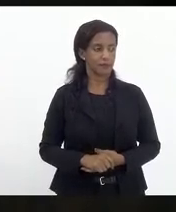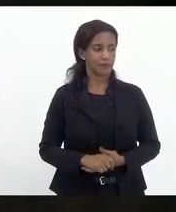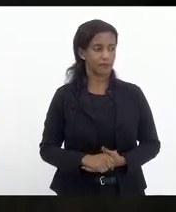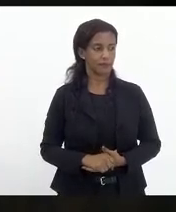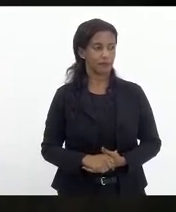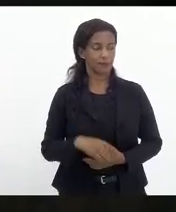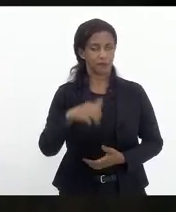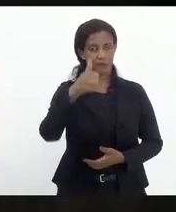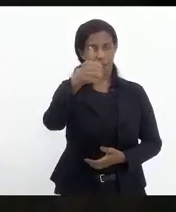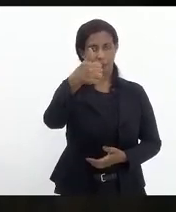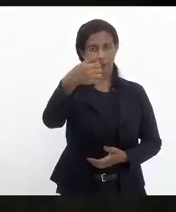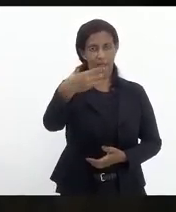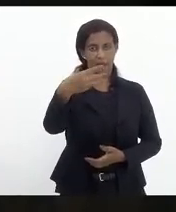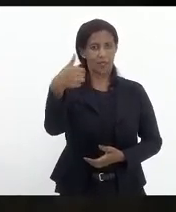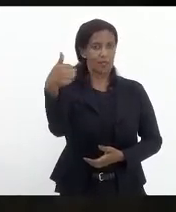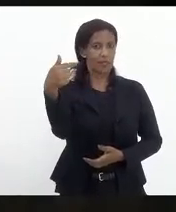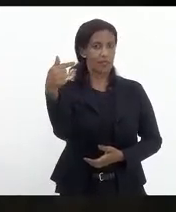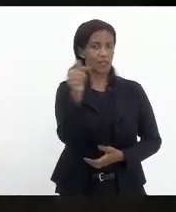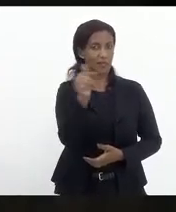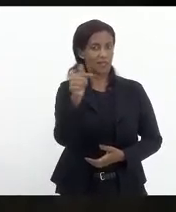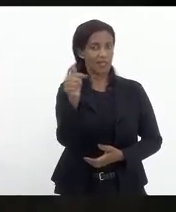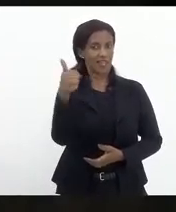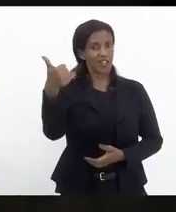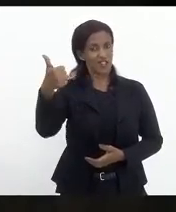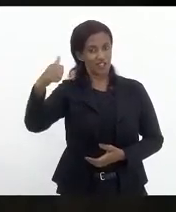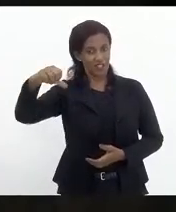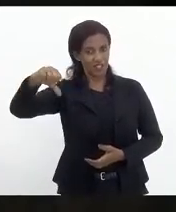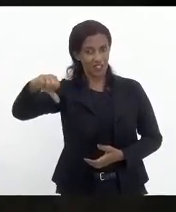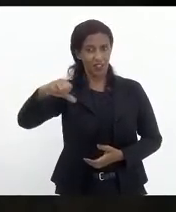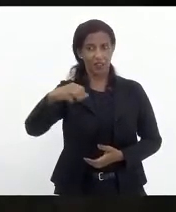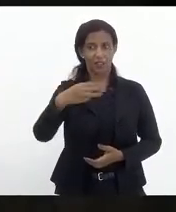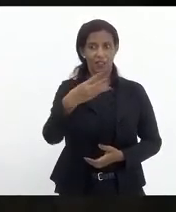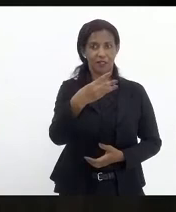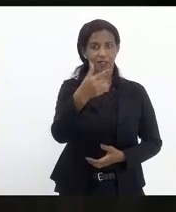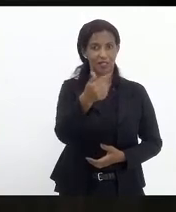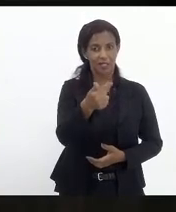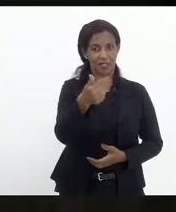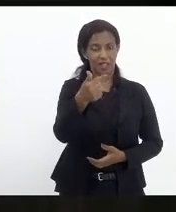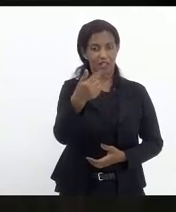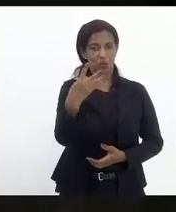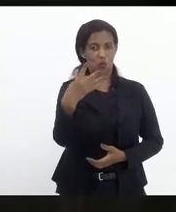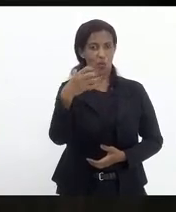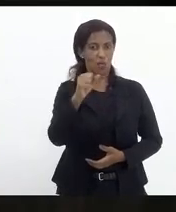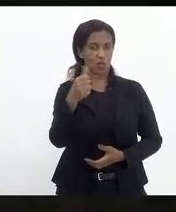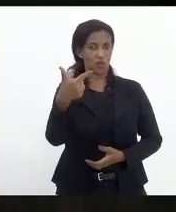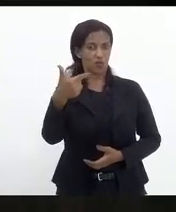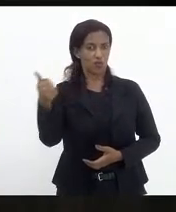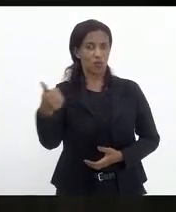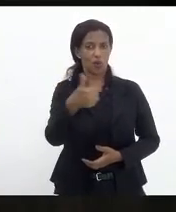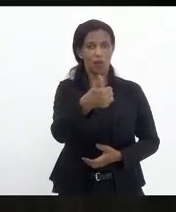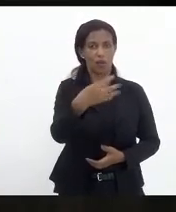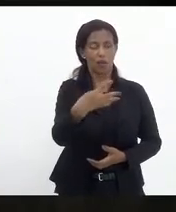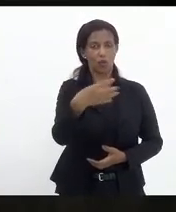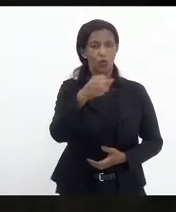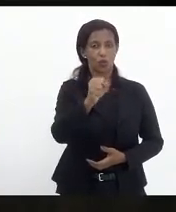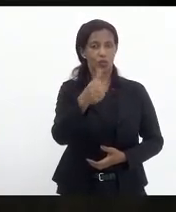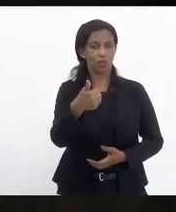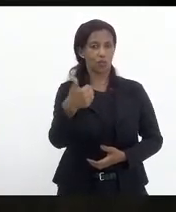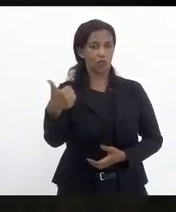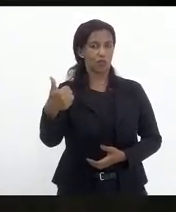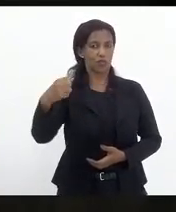13,77-19, 37,48-21, 14,81-19,